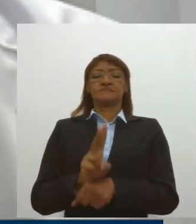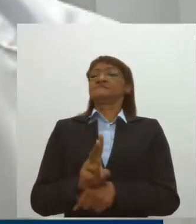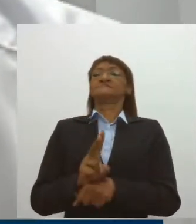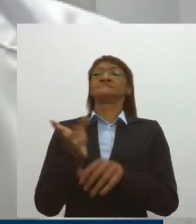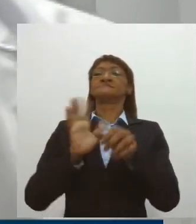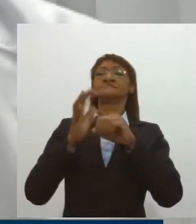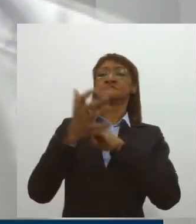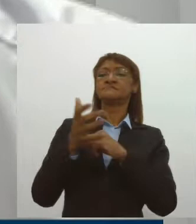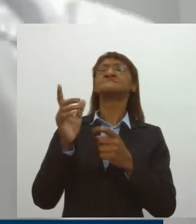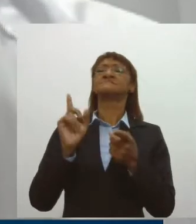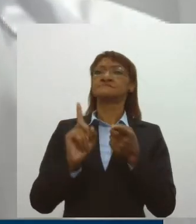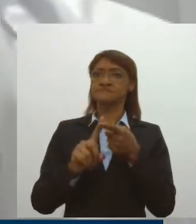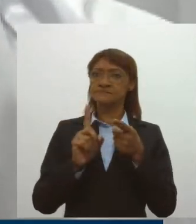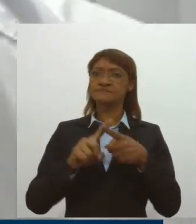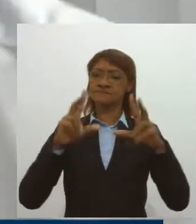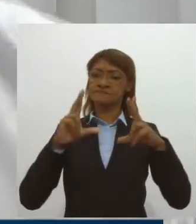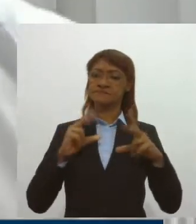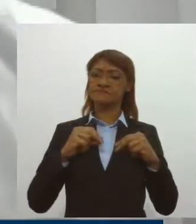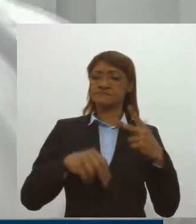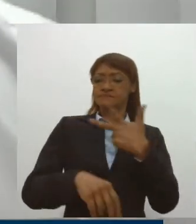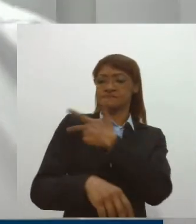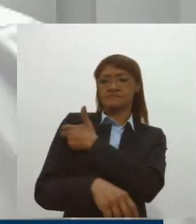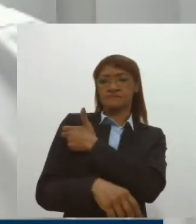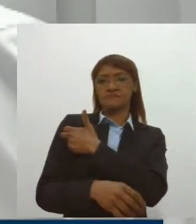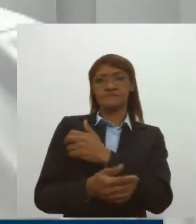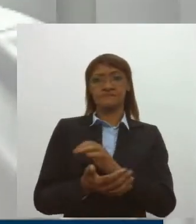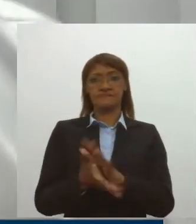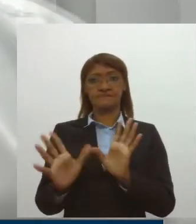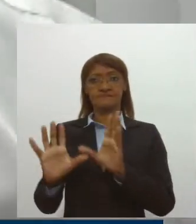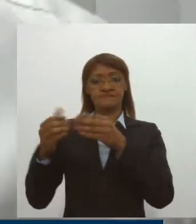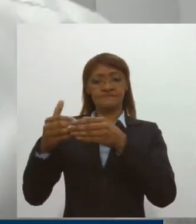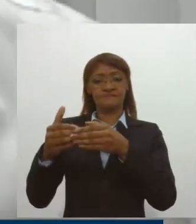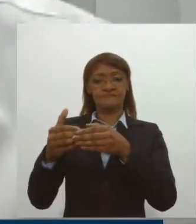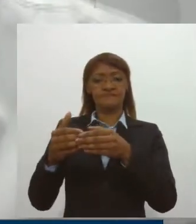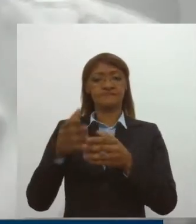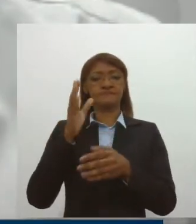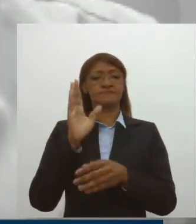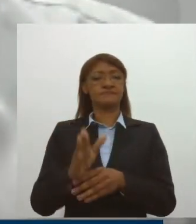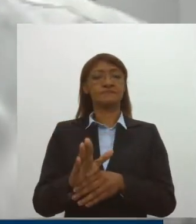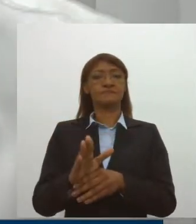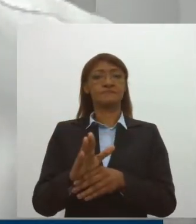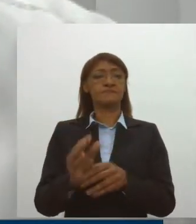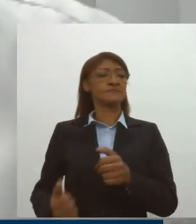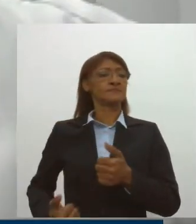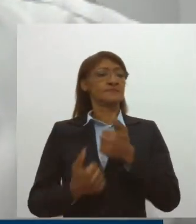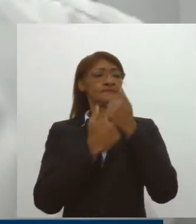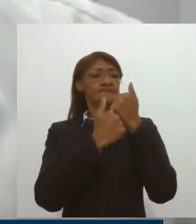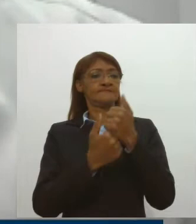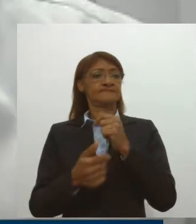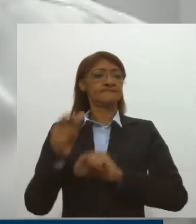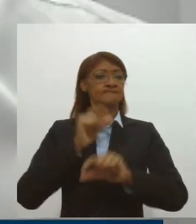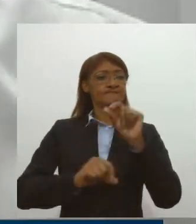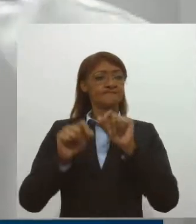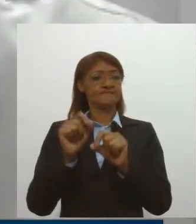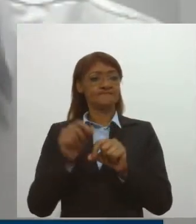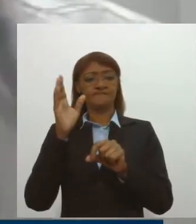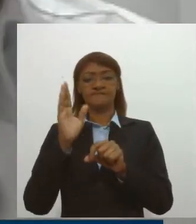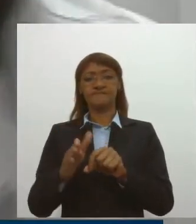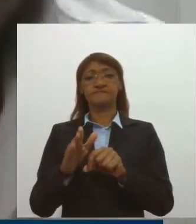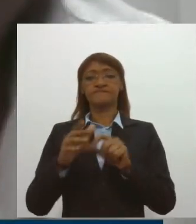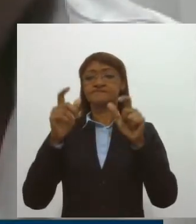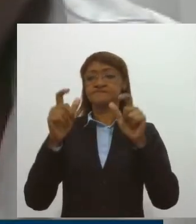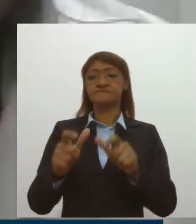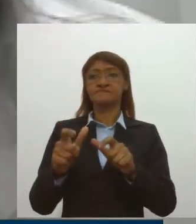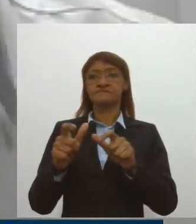também deveriam entrar no grupo. Por fim, o deputado defendeu as medidas de redução de circulação na Casa